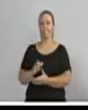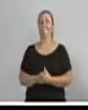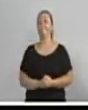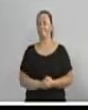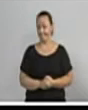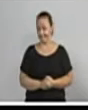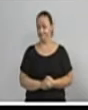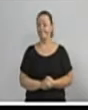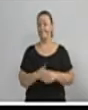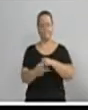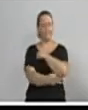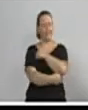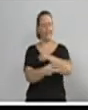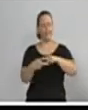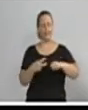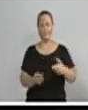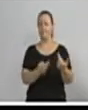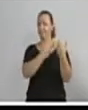de responsabilidade.